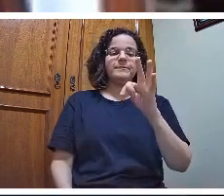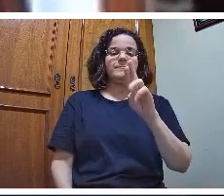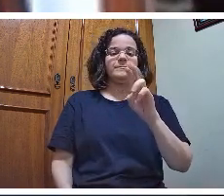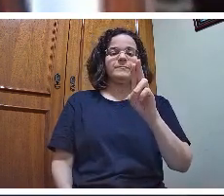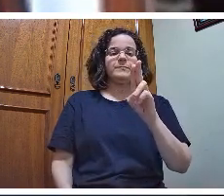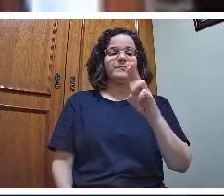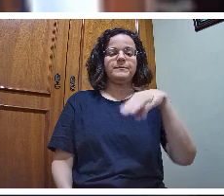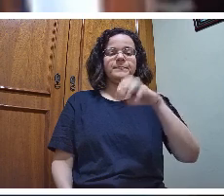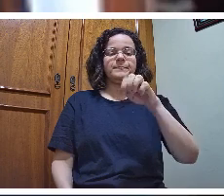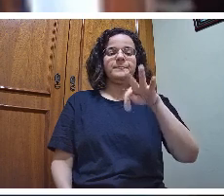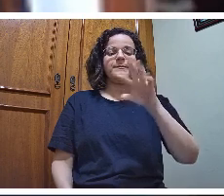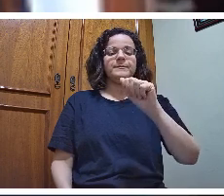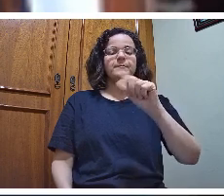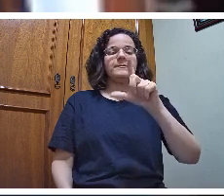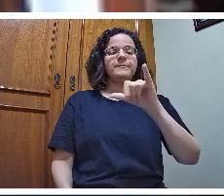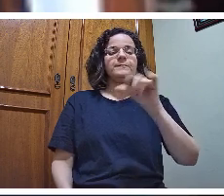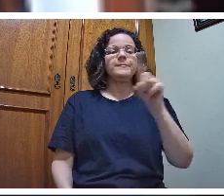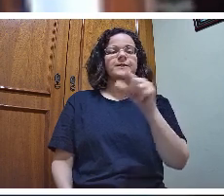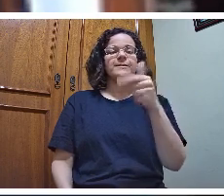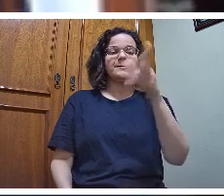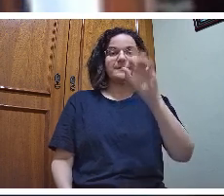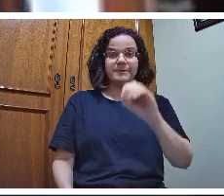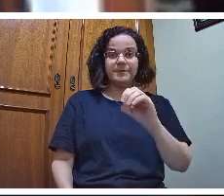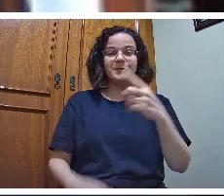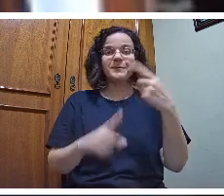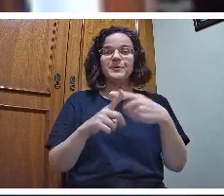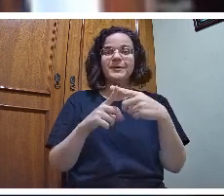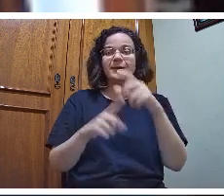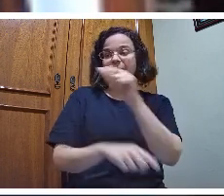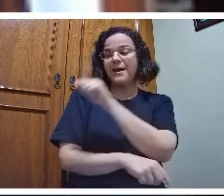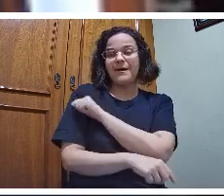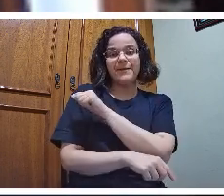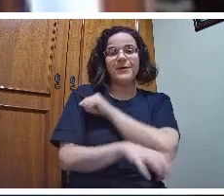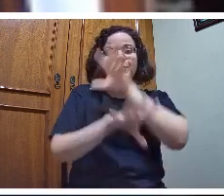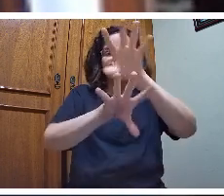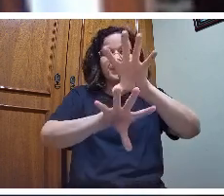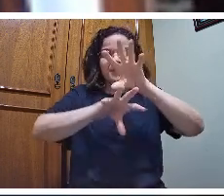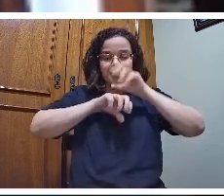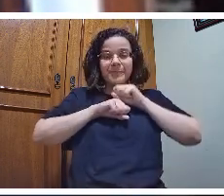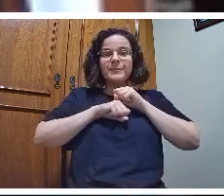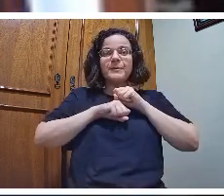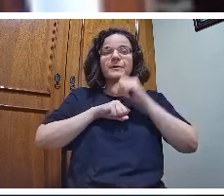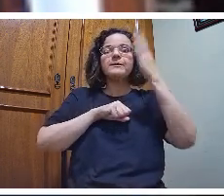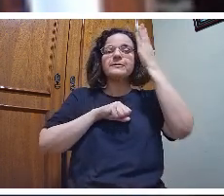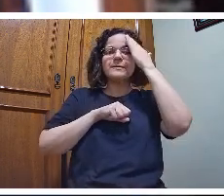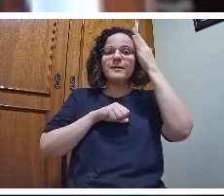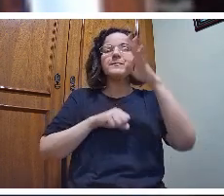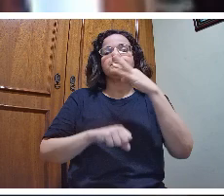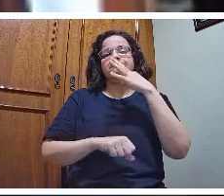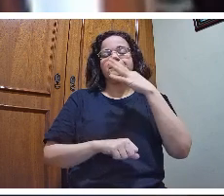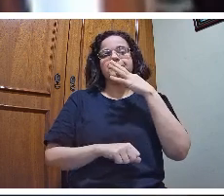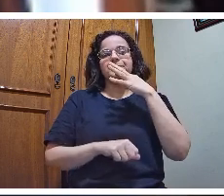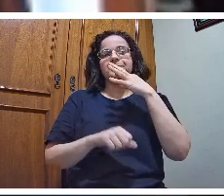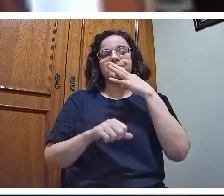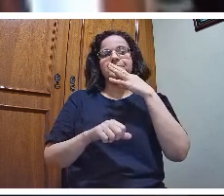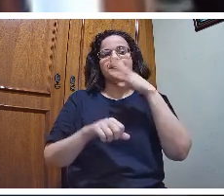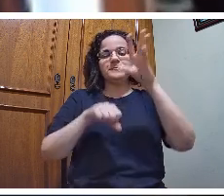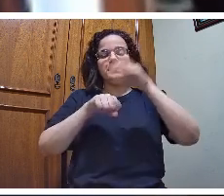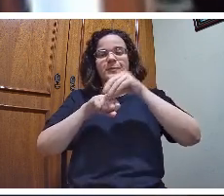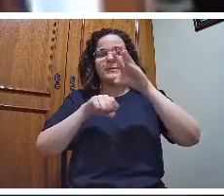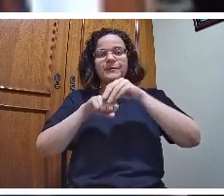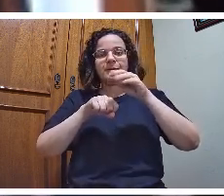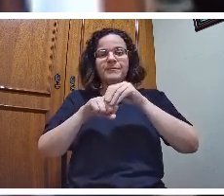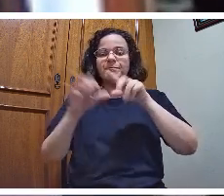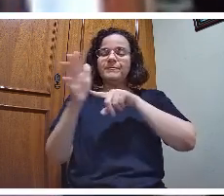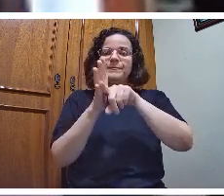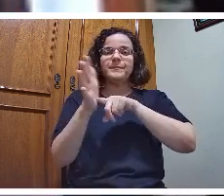que o aluno se aproprie da dimensão científica do conhecimento. Só que a dimensão científica está envolta em todo